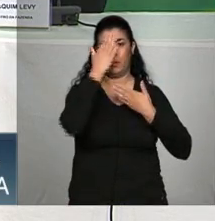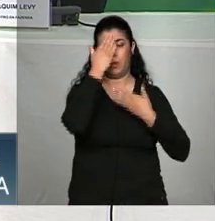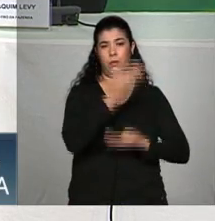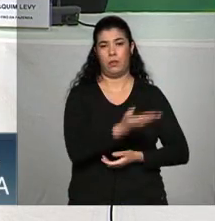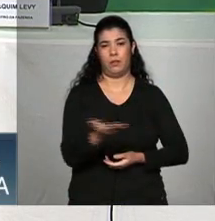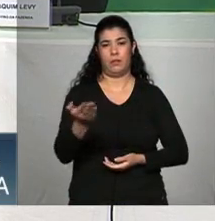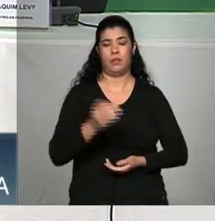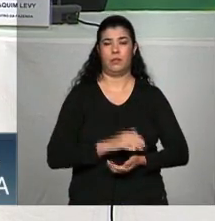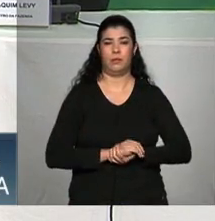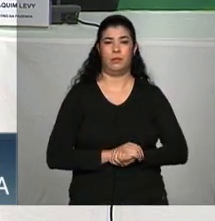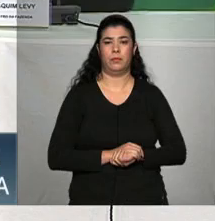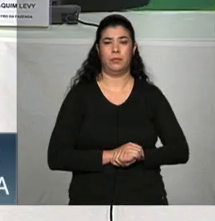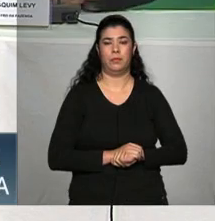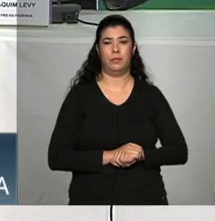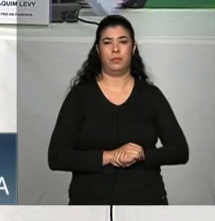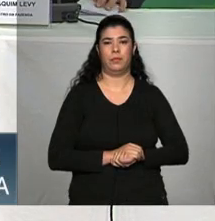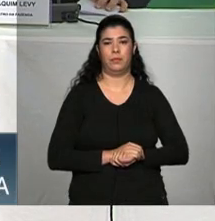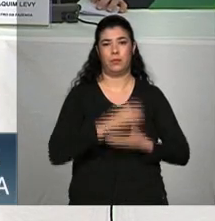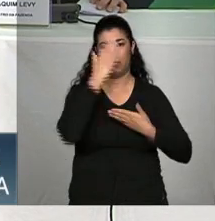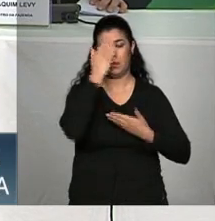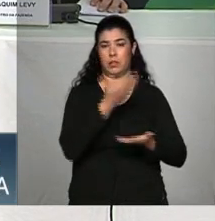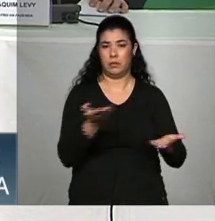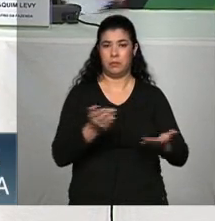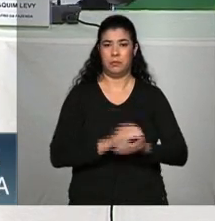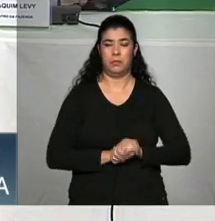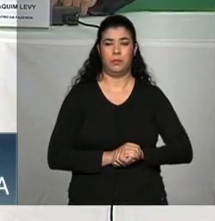obrigado senhoras e senhores foi muito bom obrigado